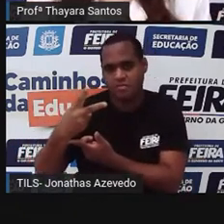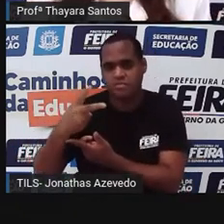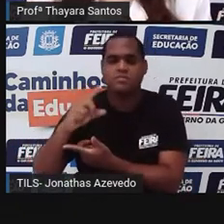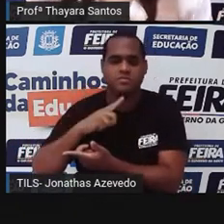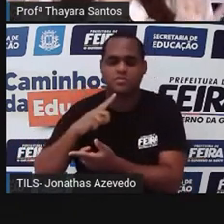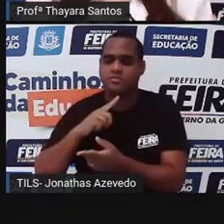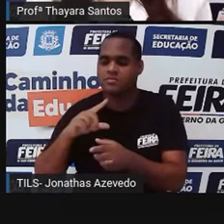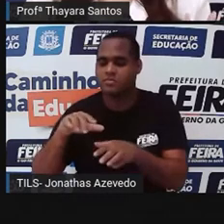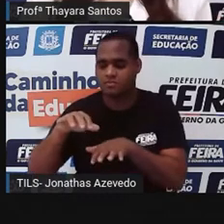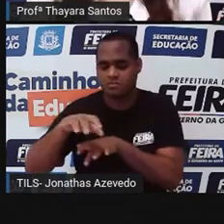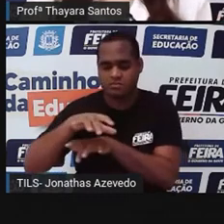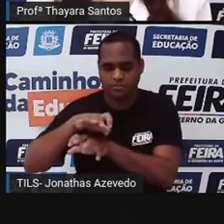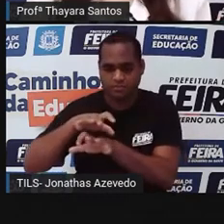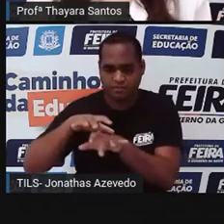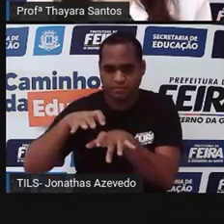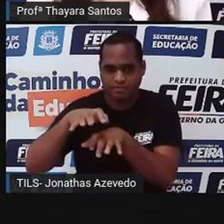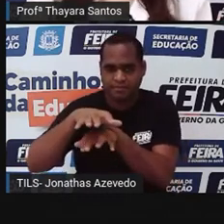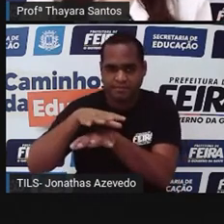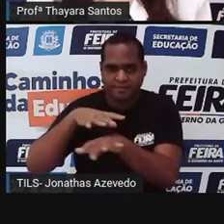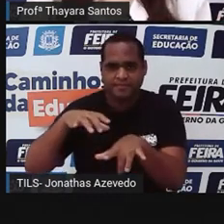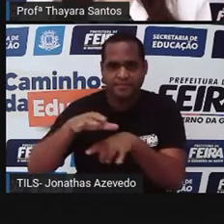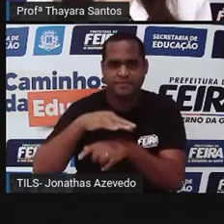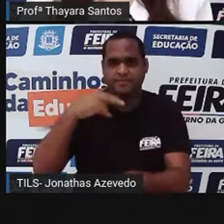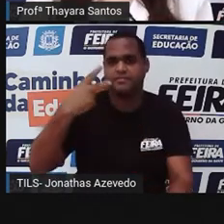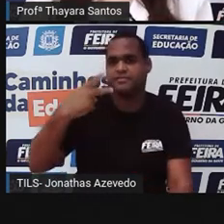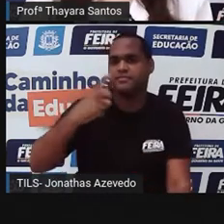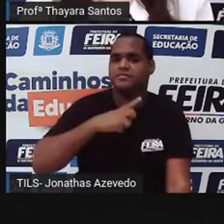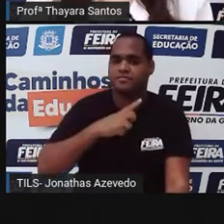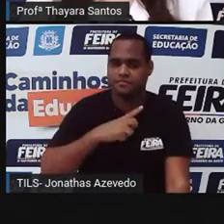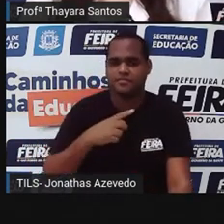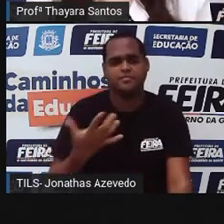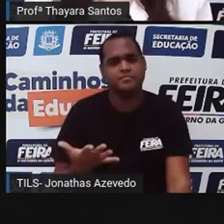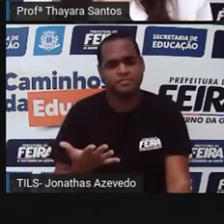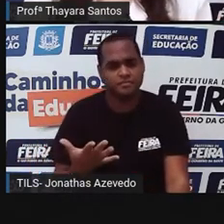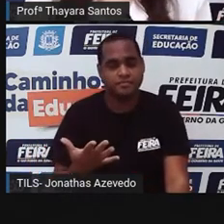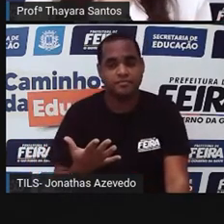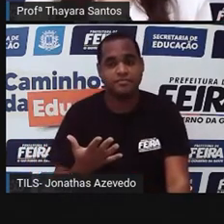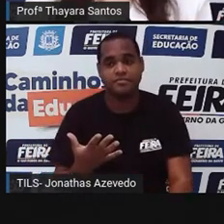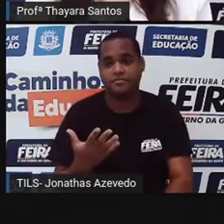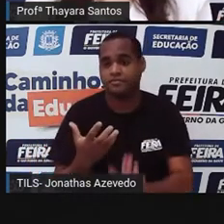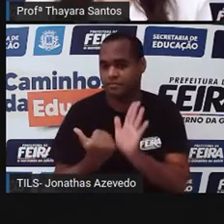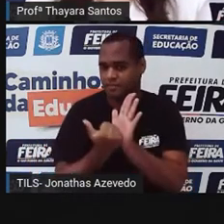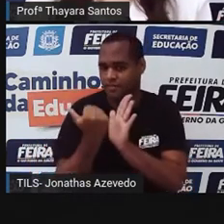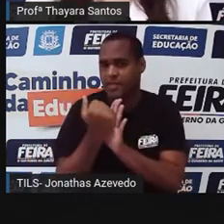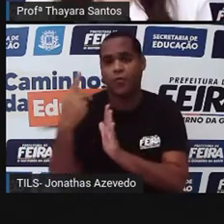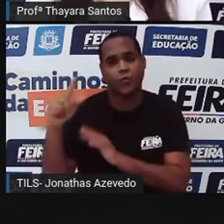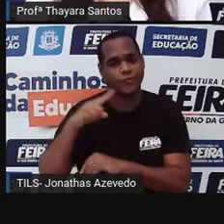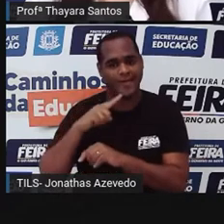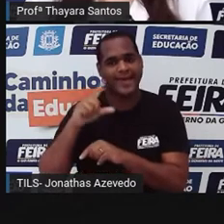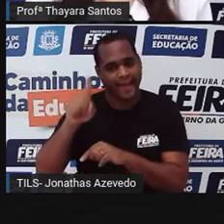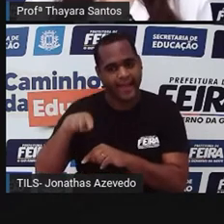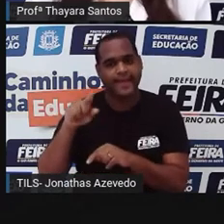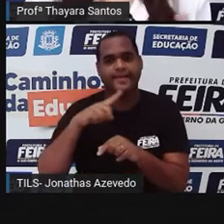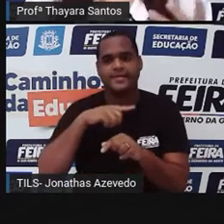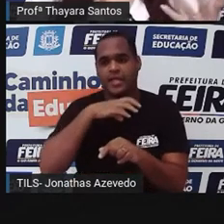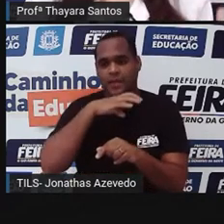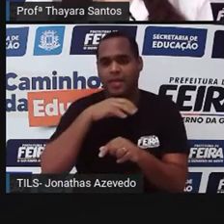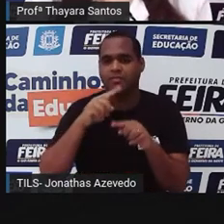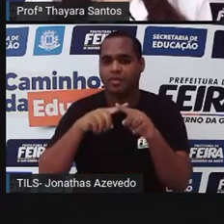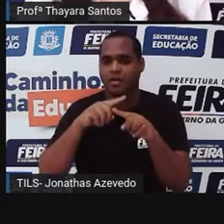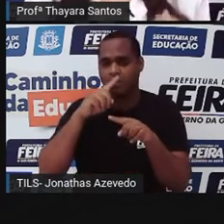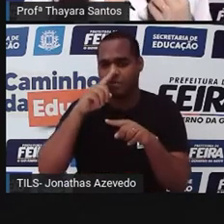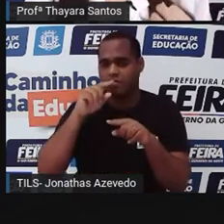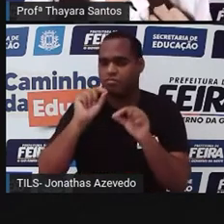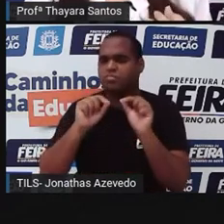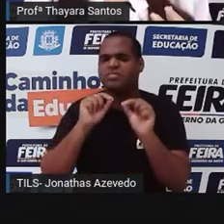de tentáculos. Então, essa é uma segunda característica. Além disso, a lula, ela apresenta um sistema de jato e